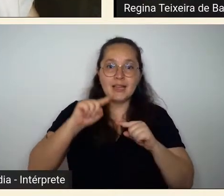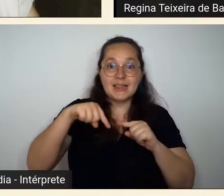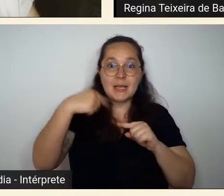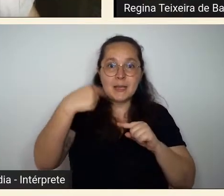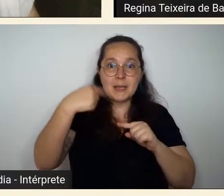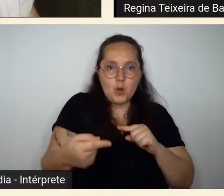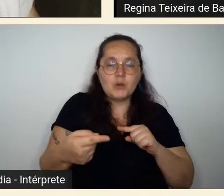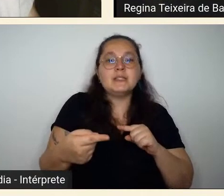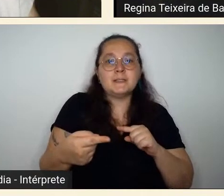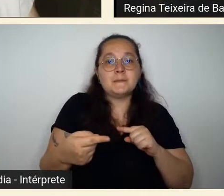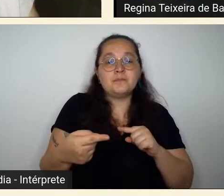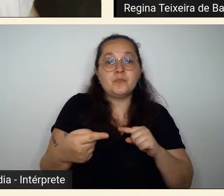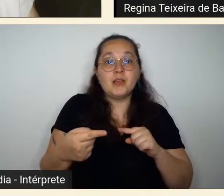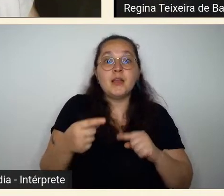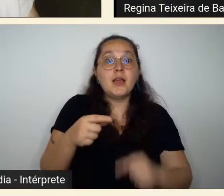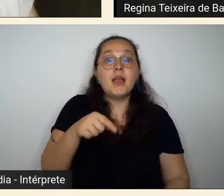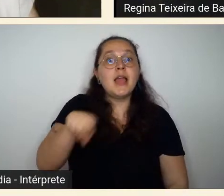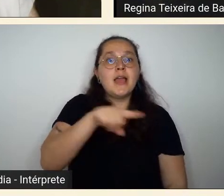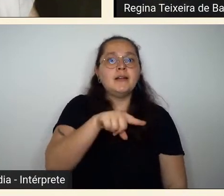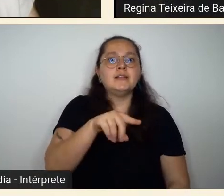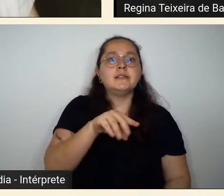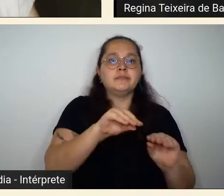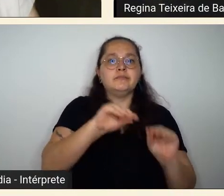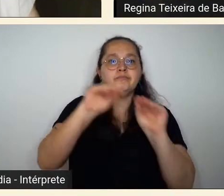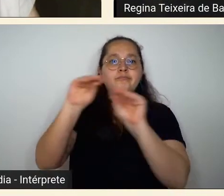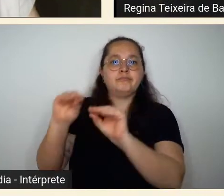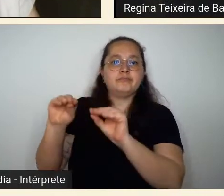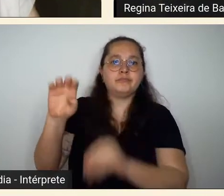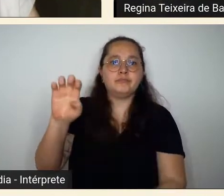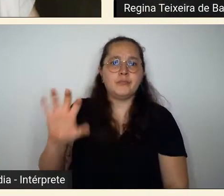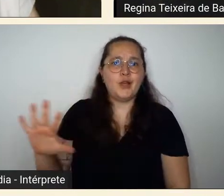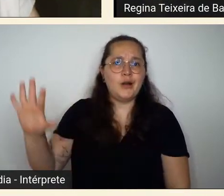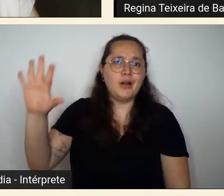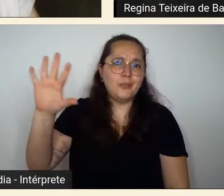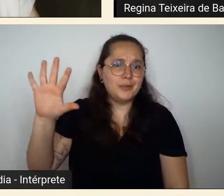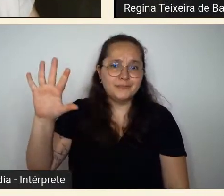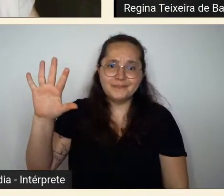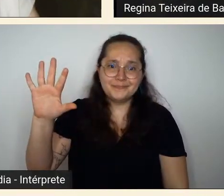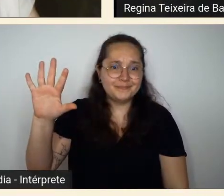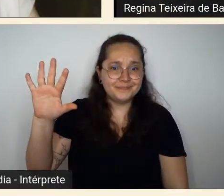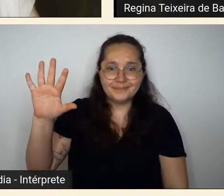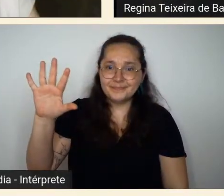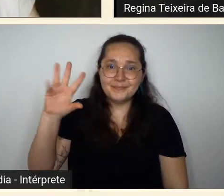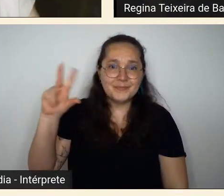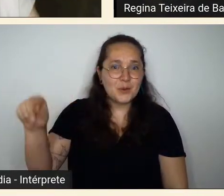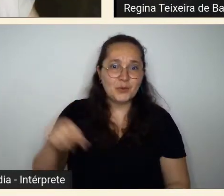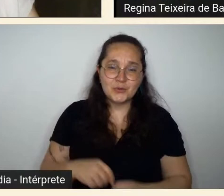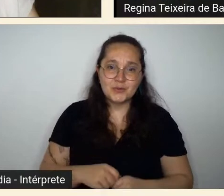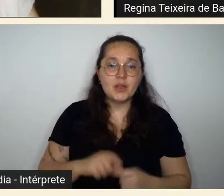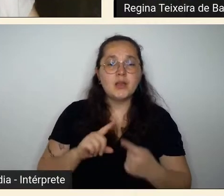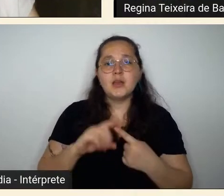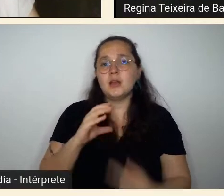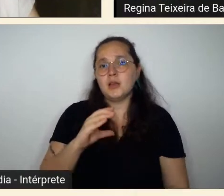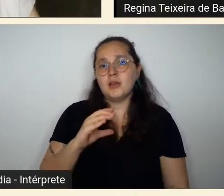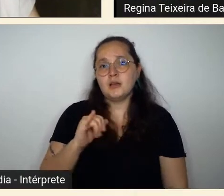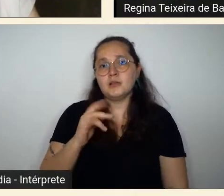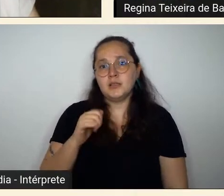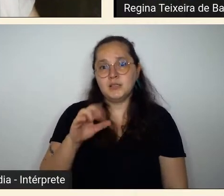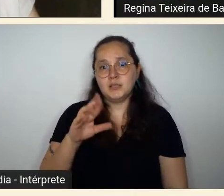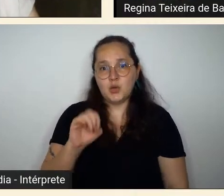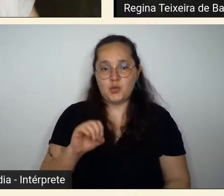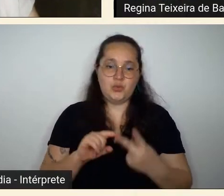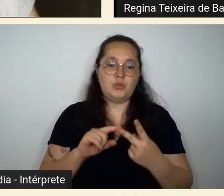XX estavam todos na Europa seja digamos assim um Cícero Dias seja um Reigo Monteiro